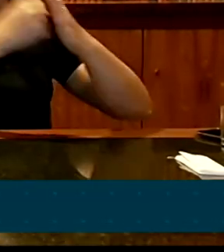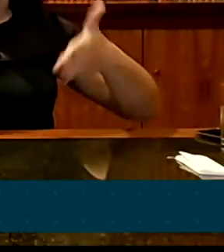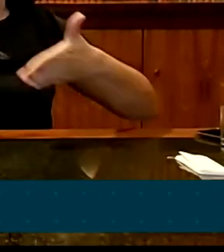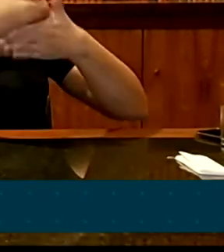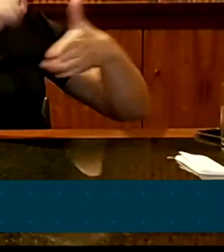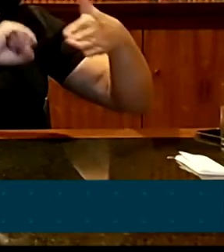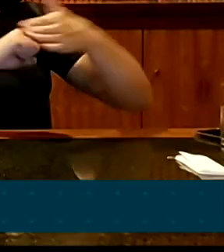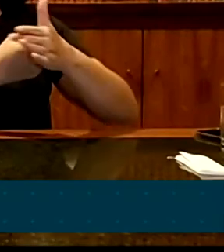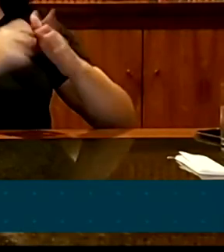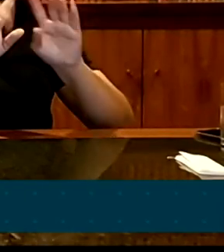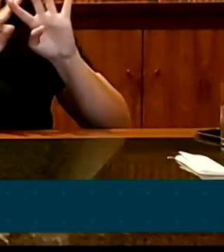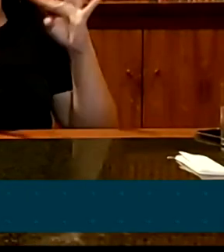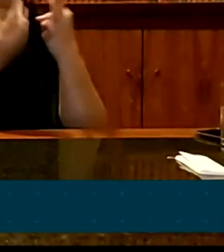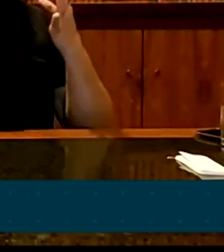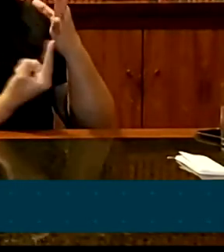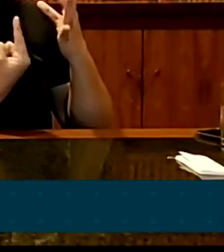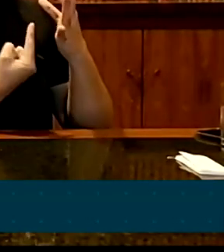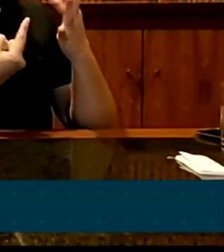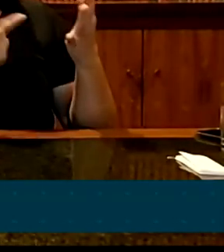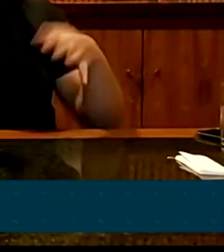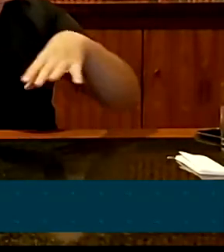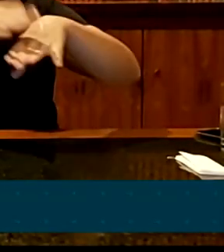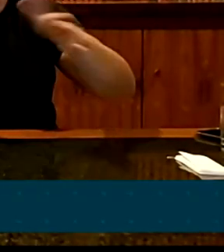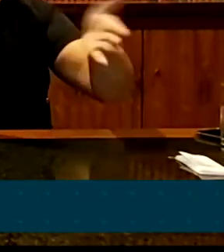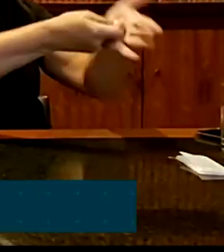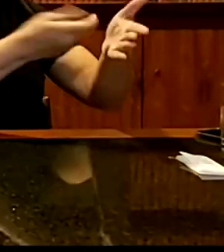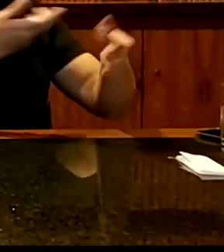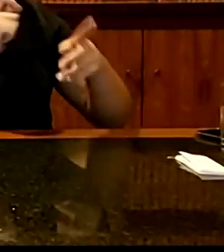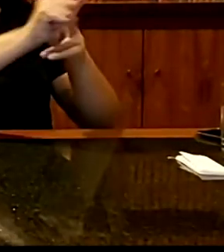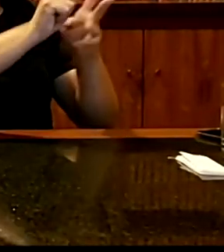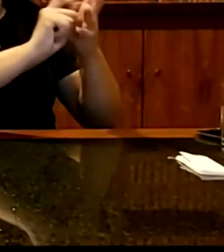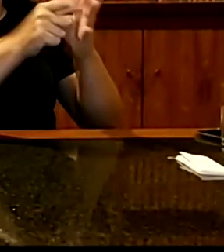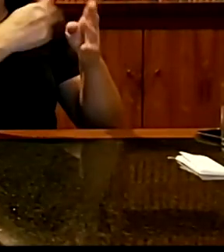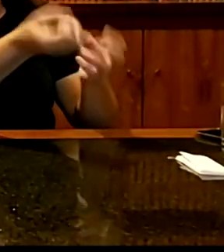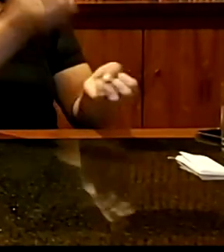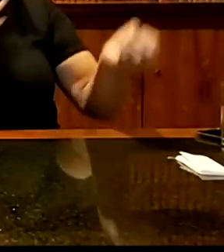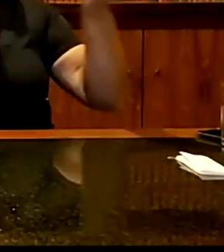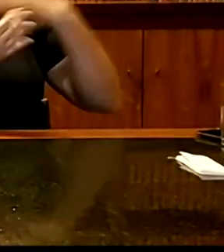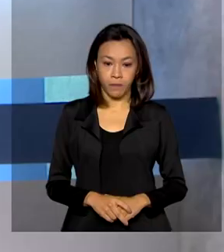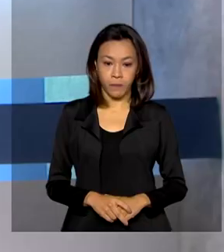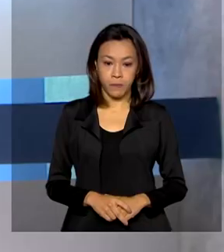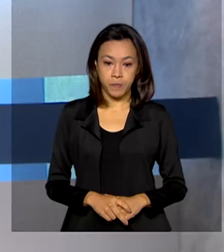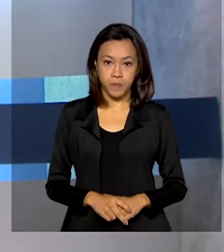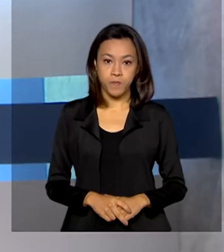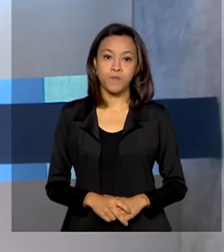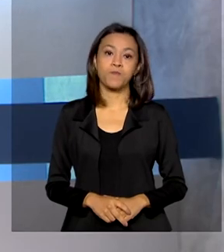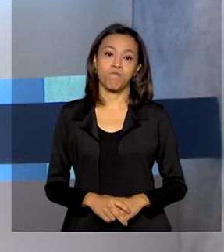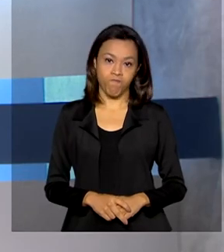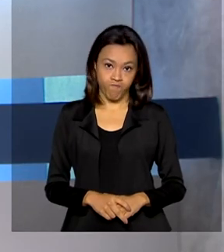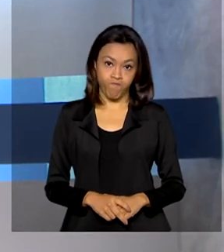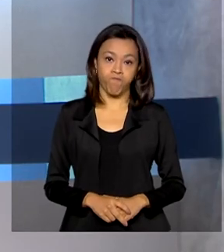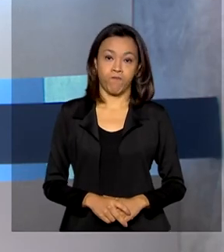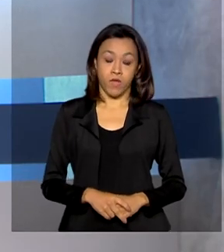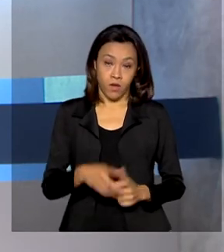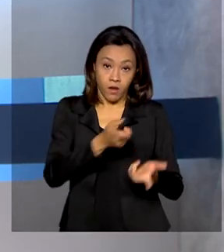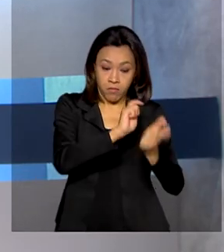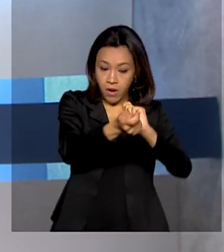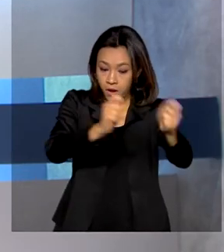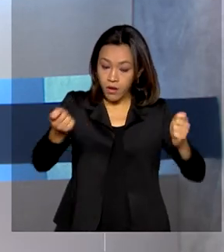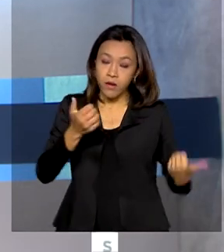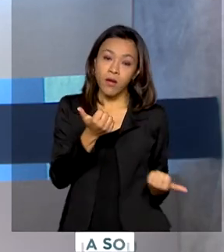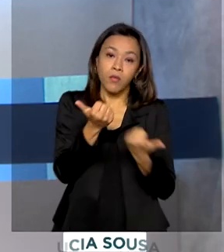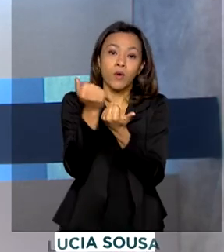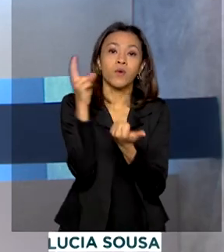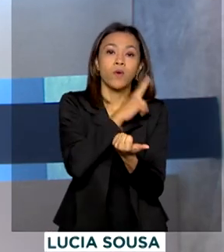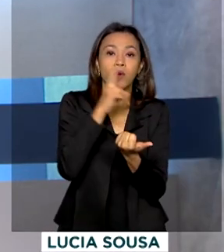também. E não ficar tudo jogando na conta do governo federal. E além de pagar o auxílio, o